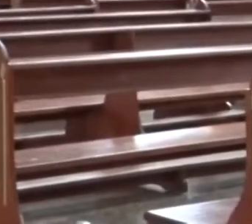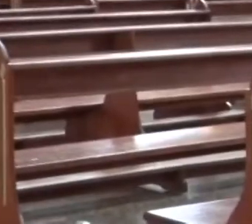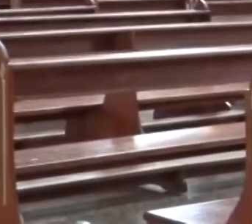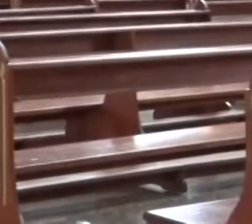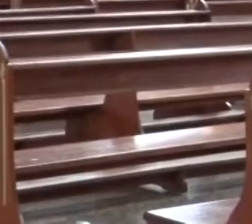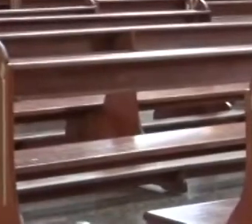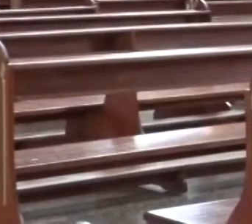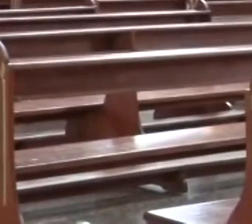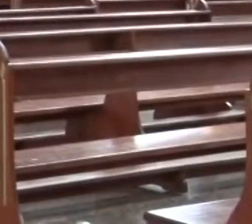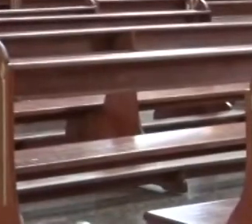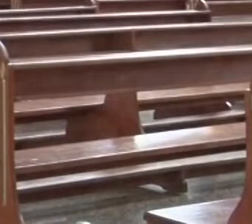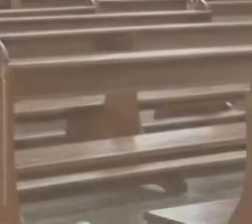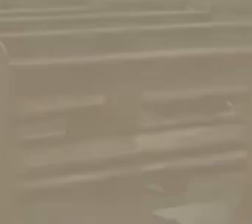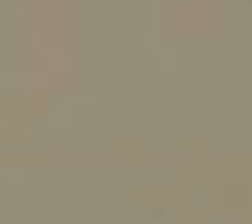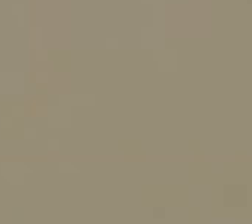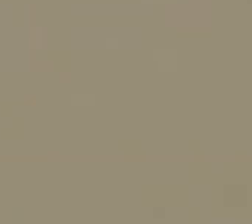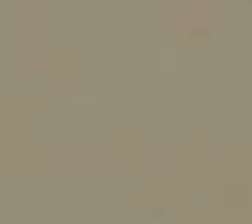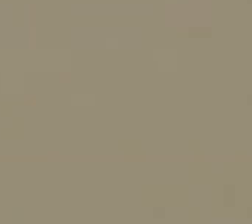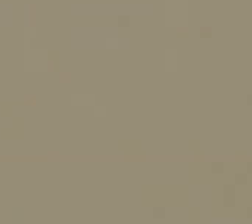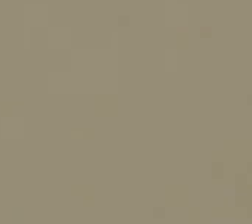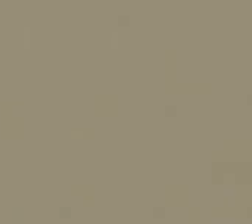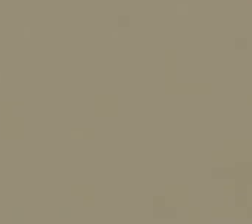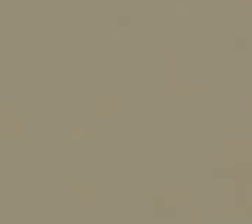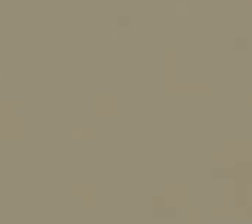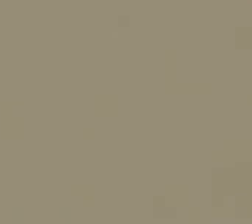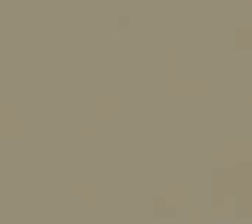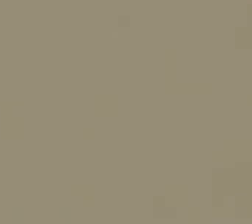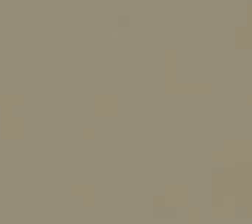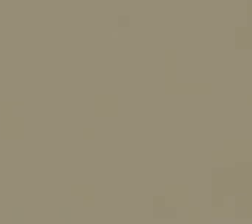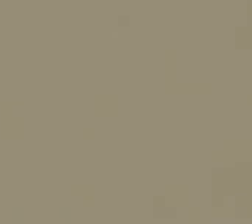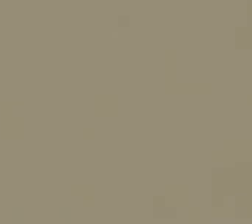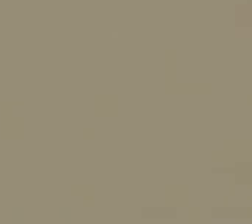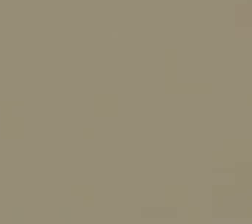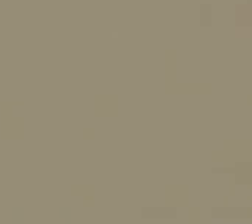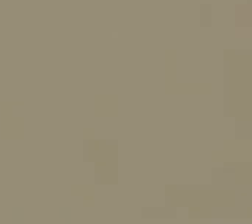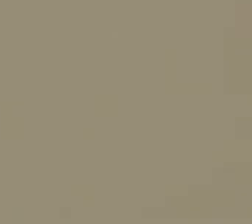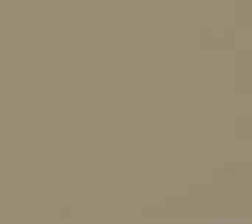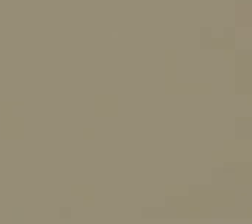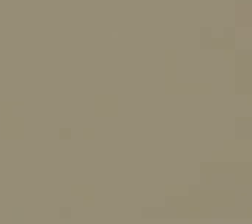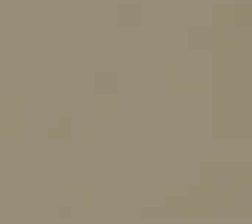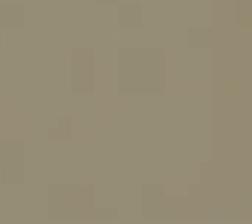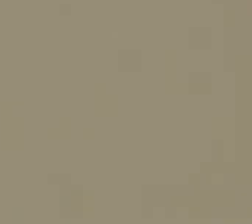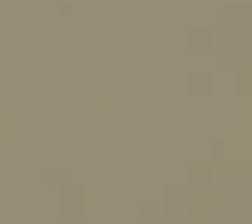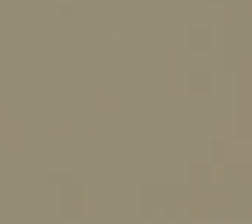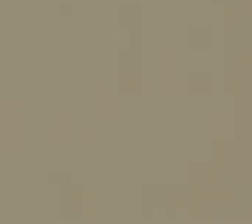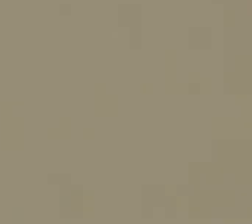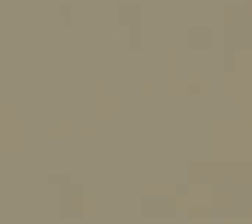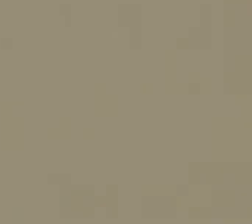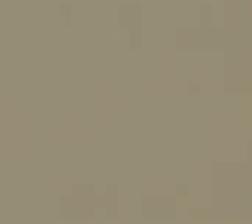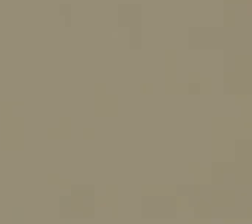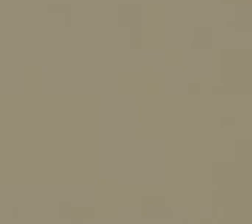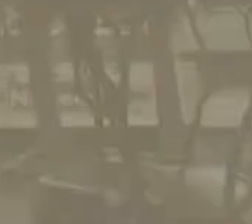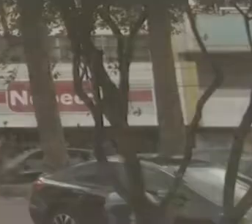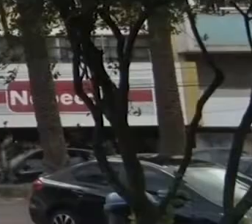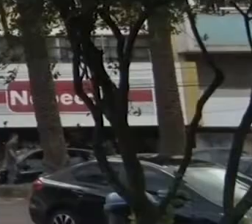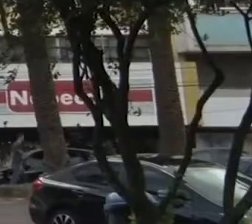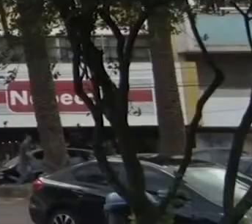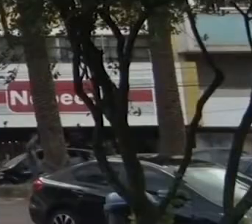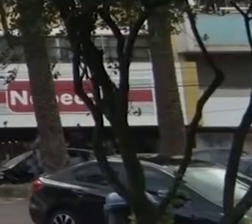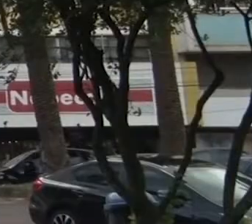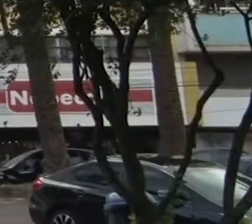1834, uma capela em Honra Santa começou a ser erguida em frente à Praça Marechal Floriano.